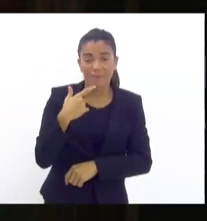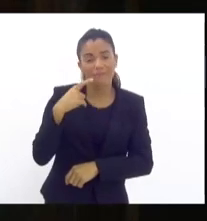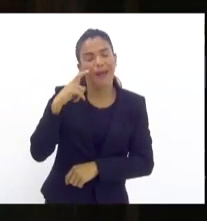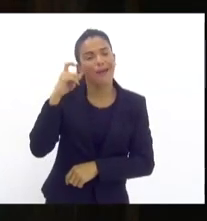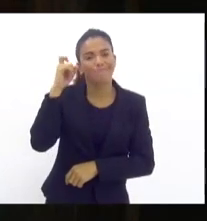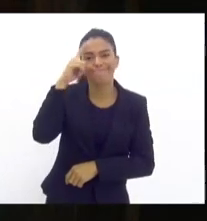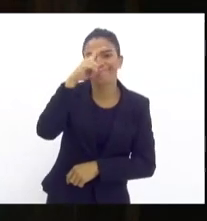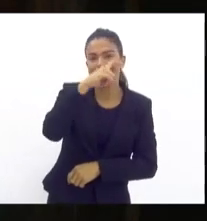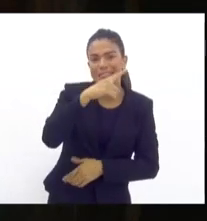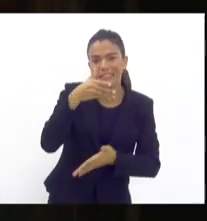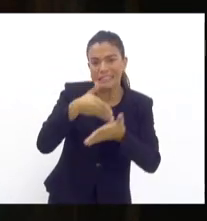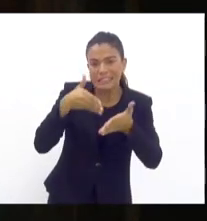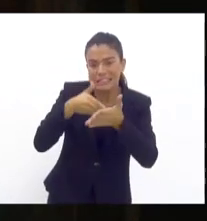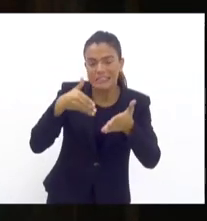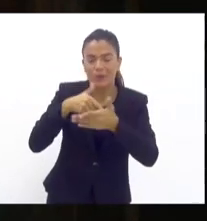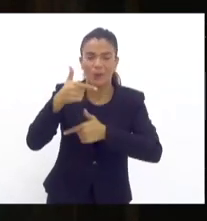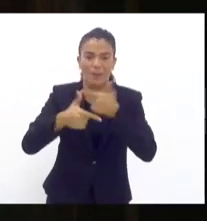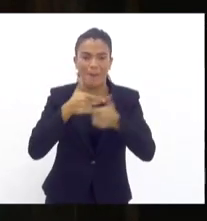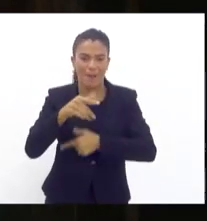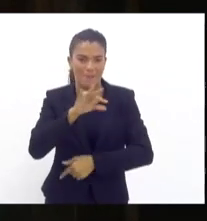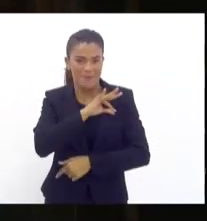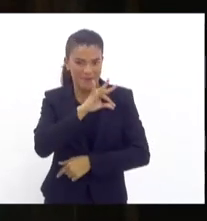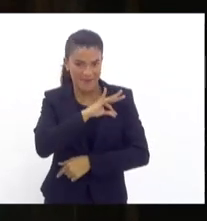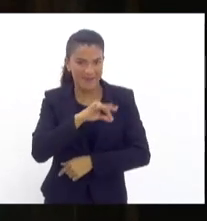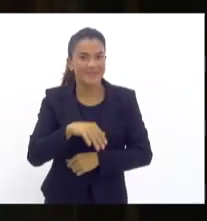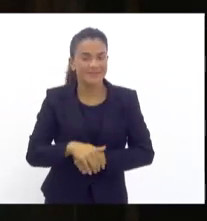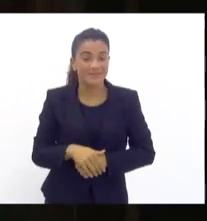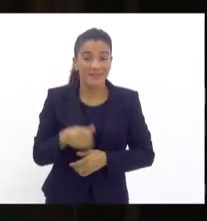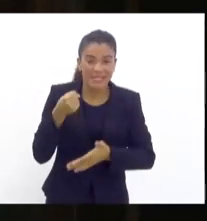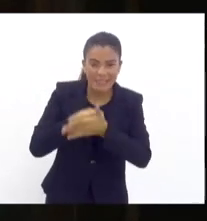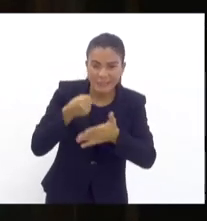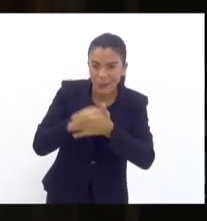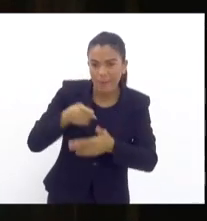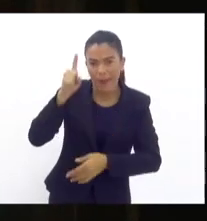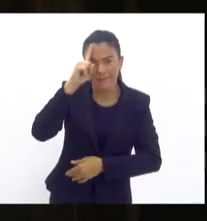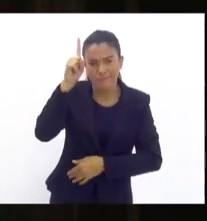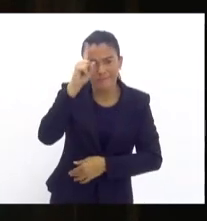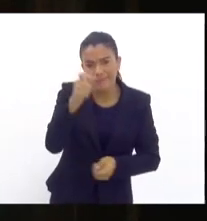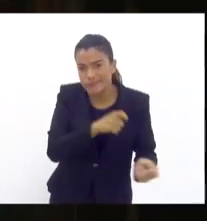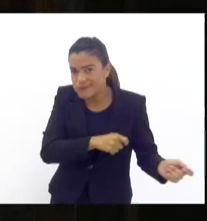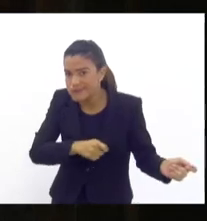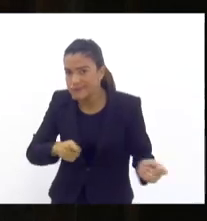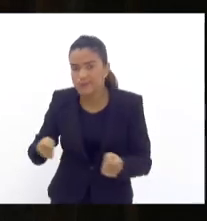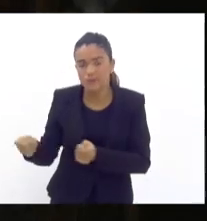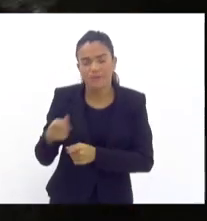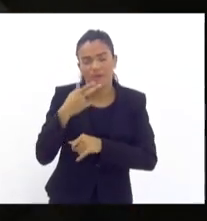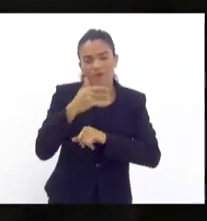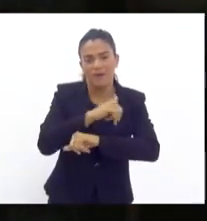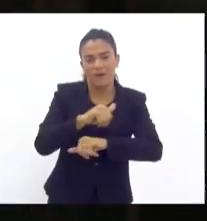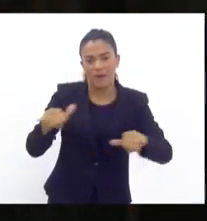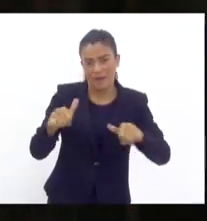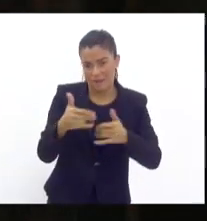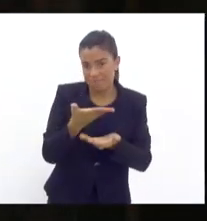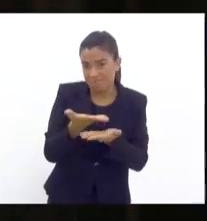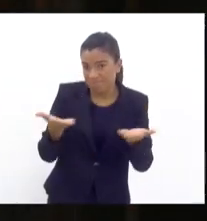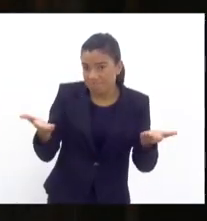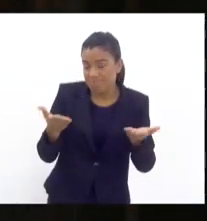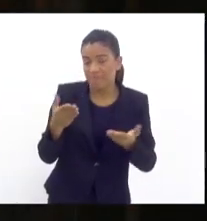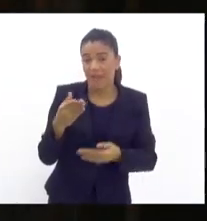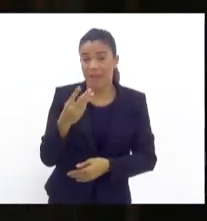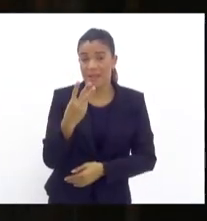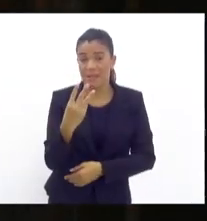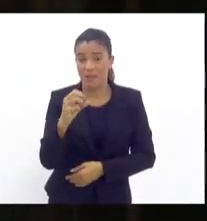policial. Então, esse combate é de outurno, eu vim aqui falar para os senhores que a 38DP